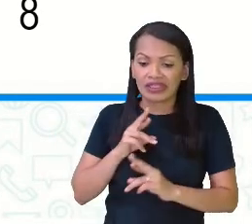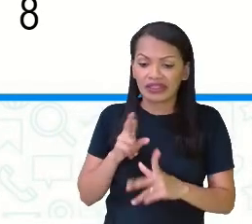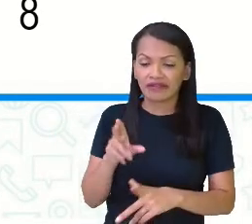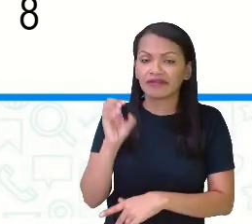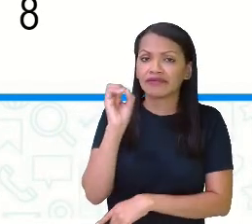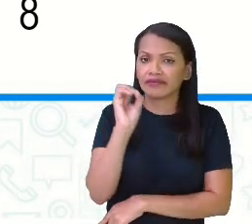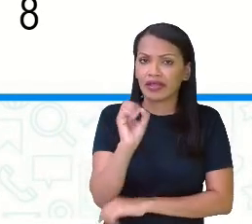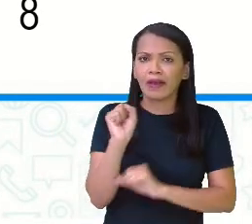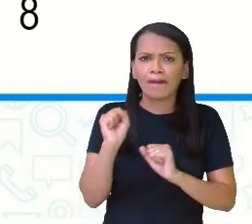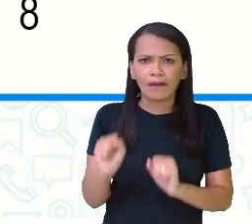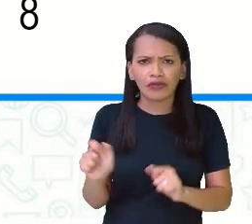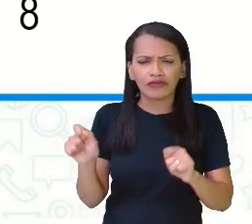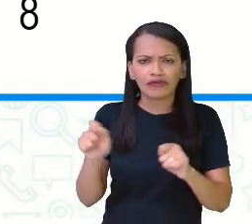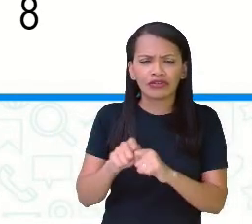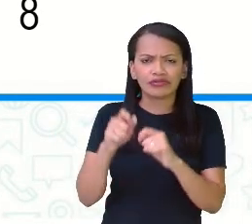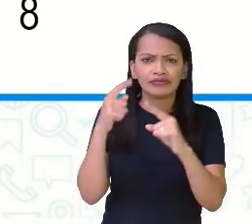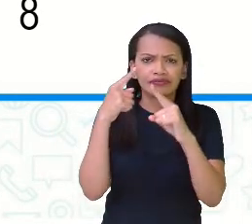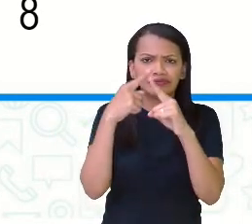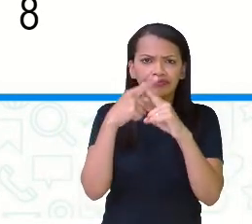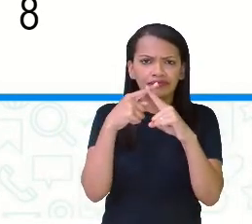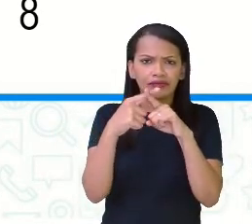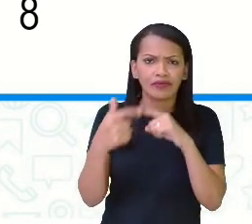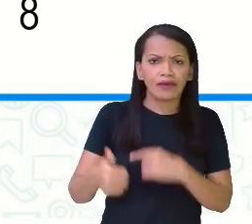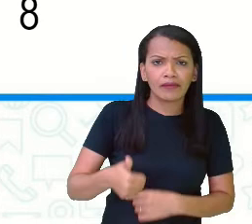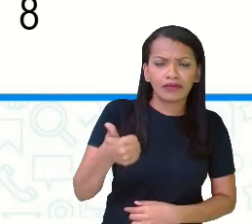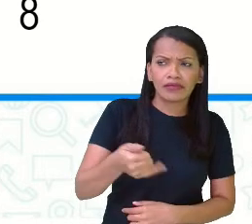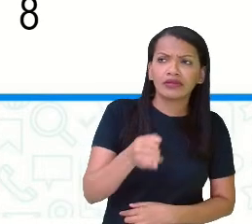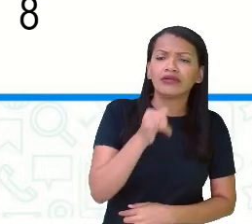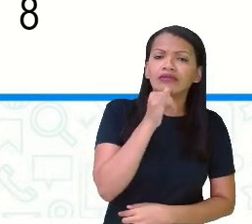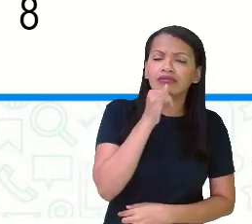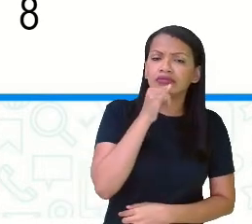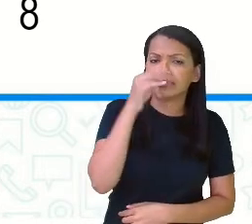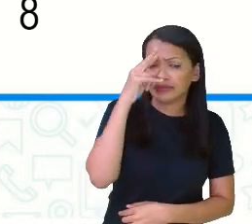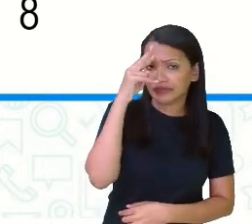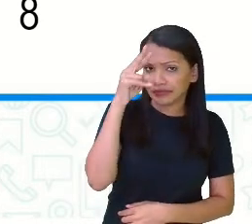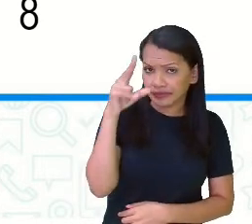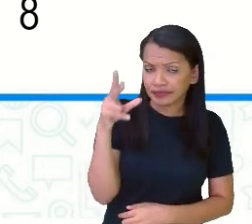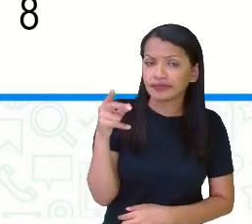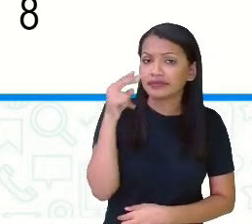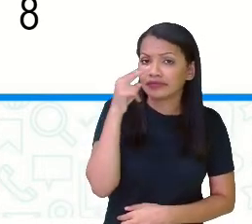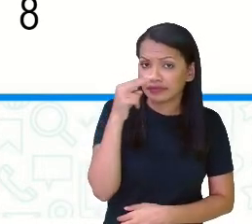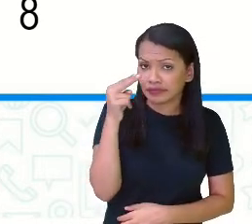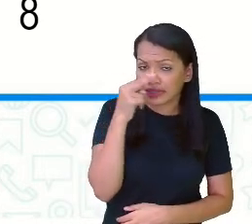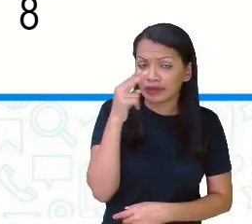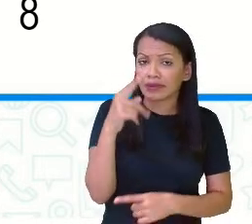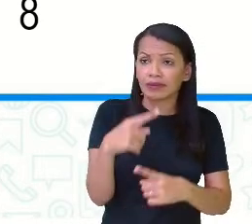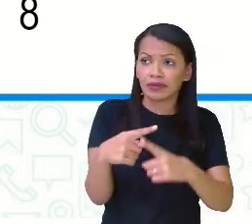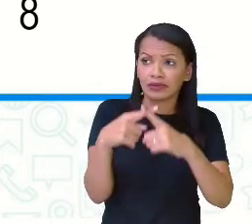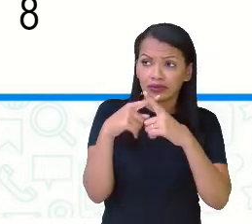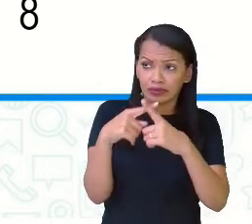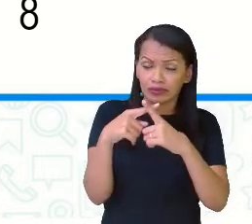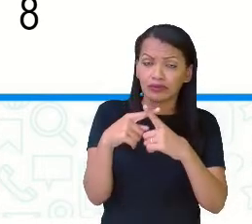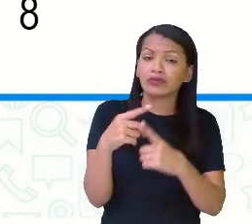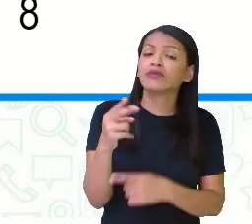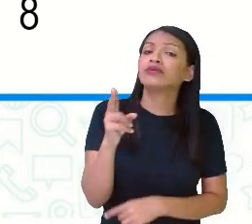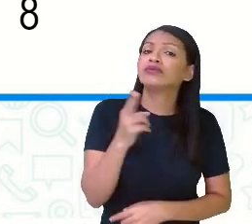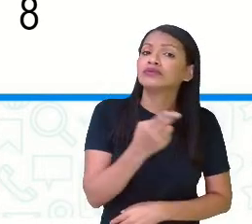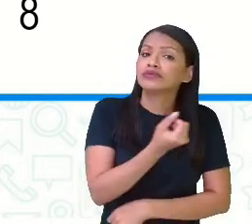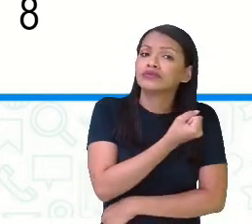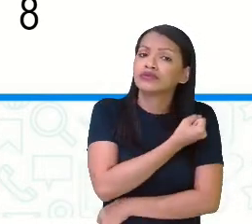fazer uma multiplicação, que foi o caso do nosso primeiro exemplo. Lembrando, tem que ser a mesma multiplicação, o mesmo número.